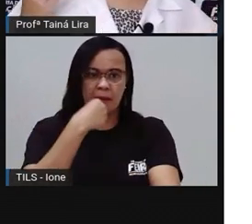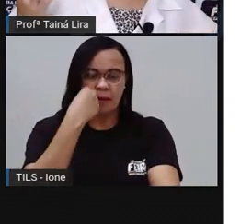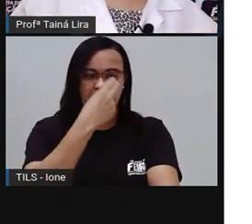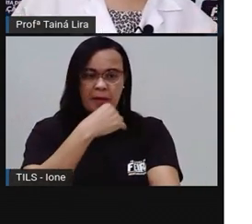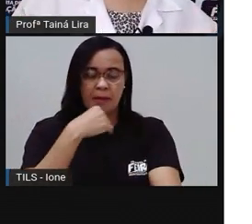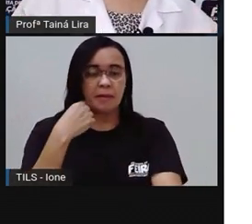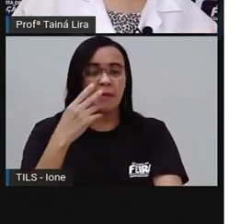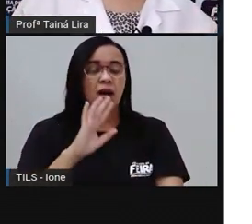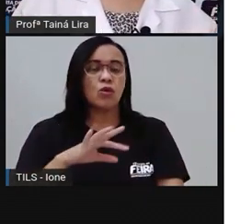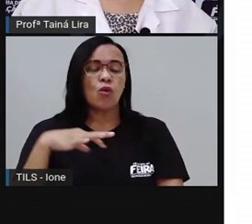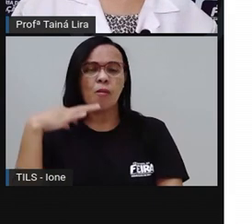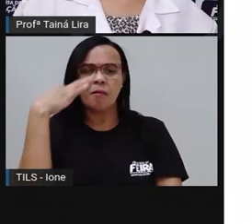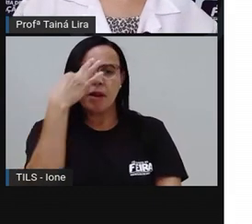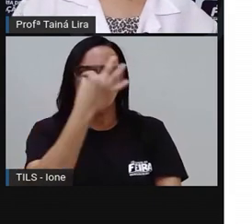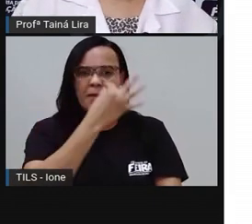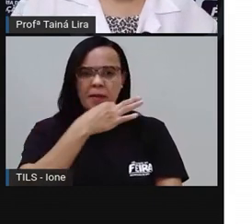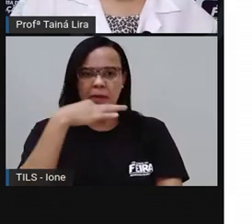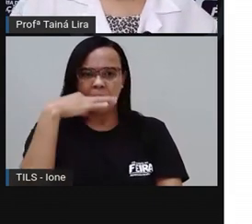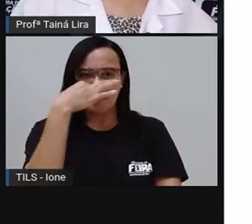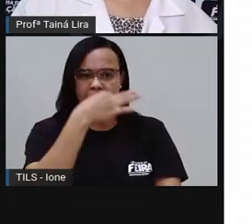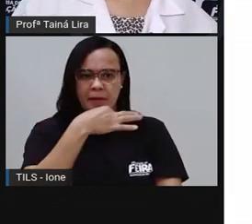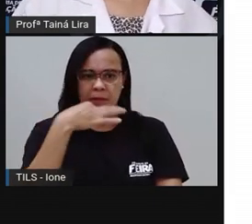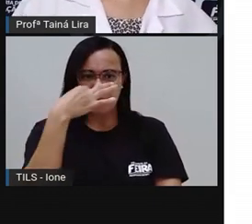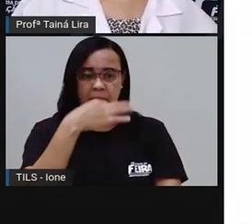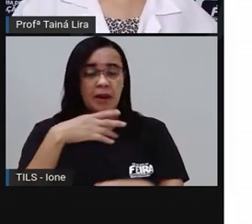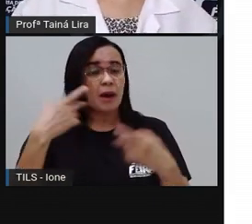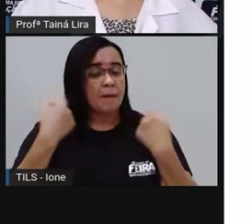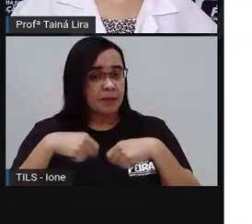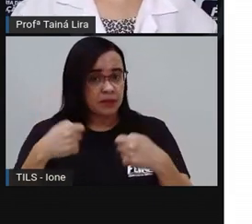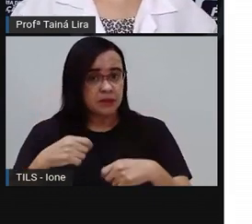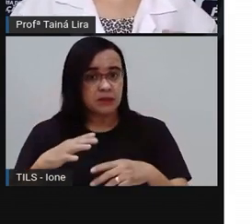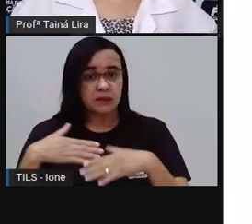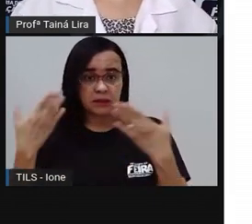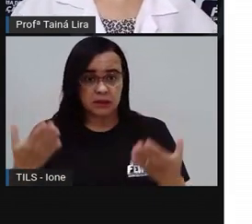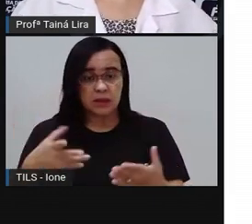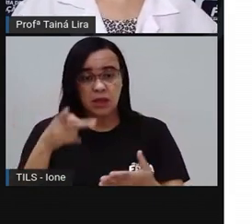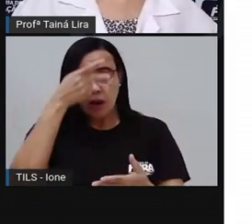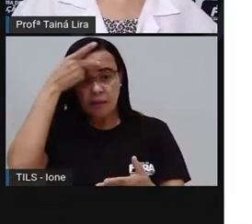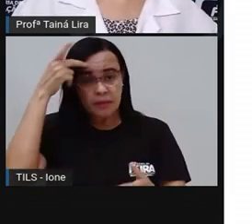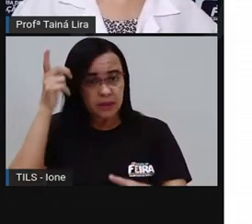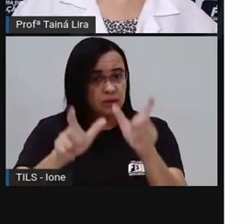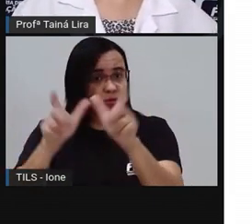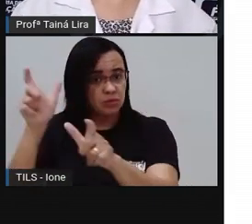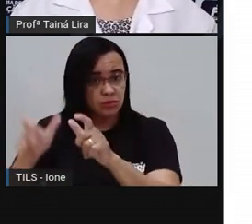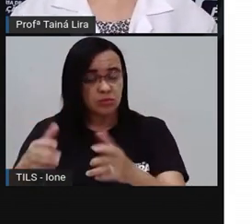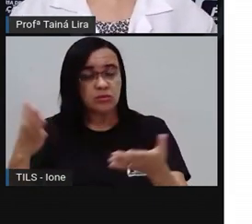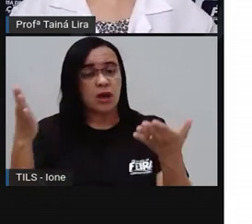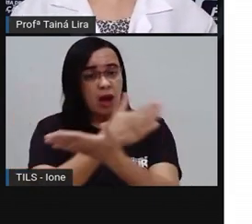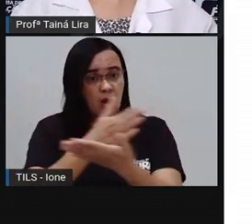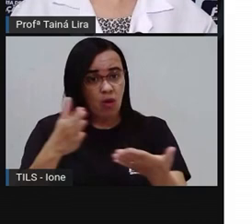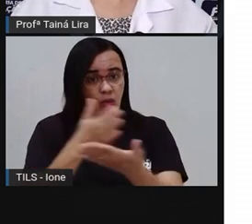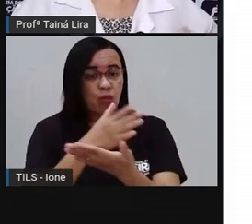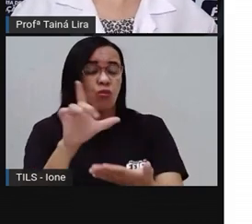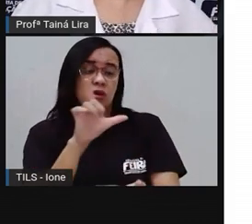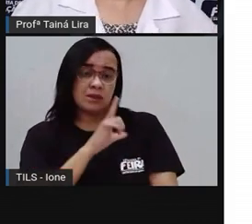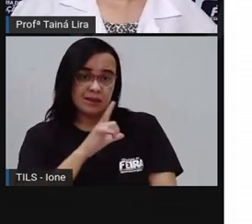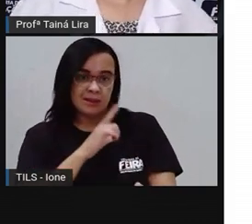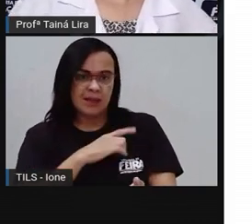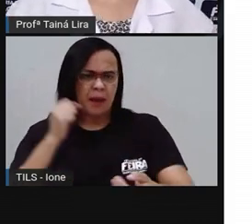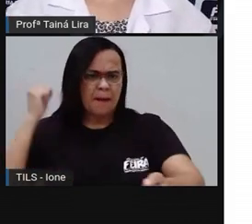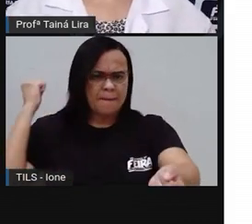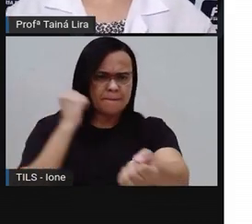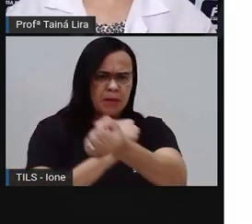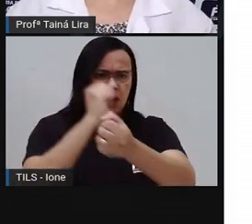alguns apresentadores de televisão, eles trazem, não é? Nós chamamos também de bordões, alguns bordões